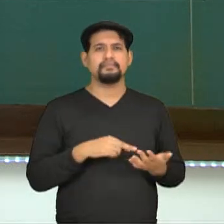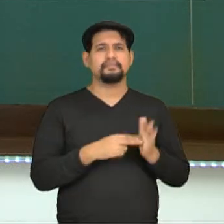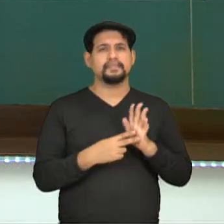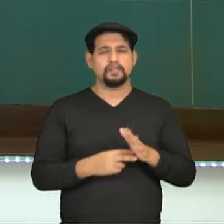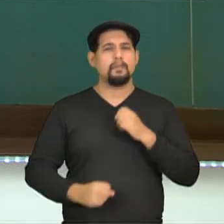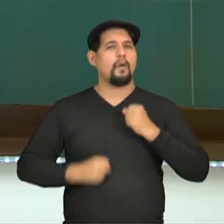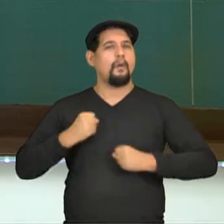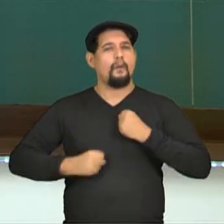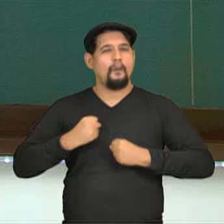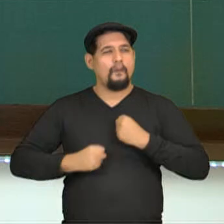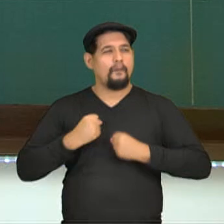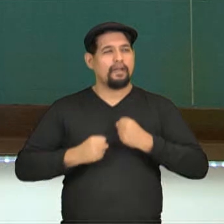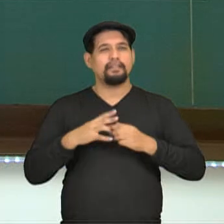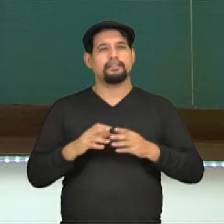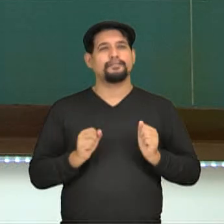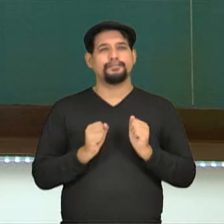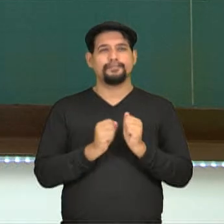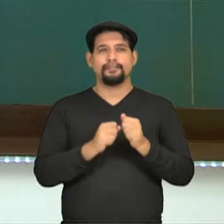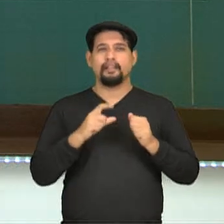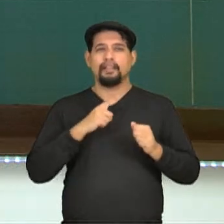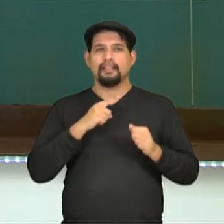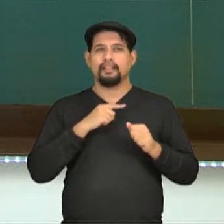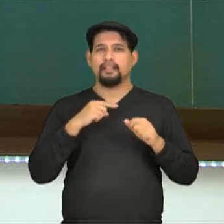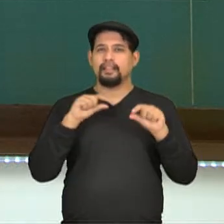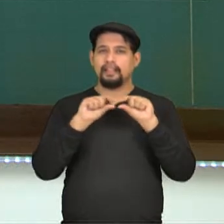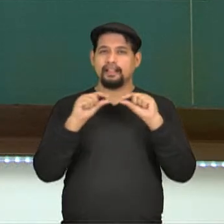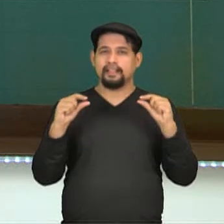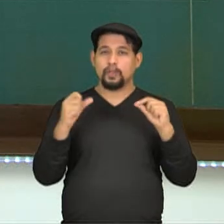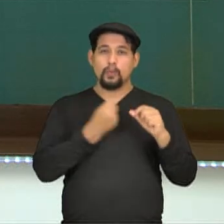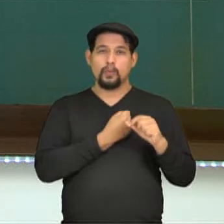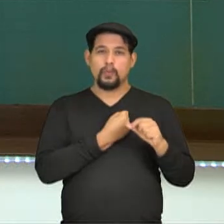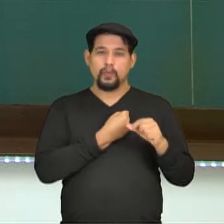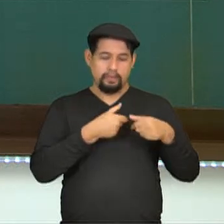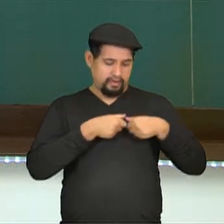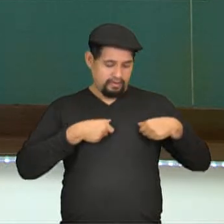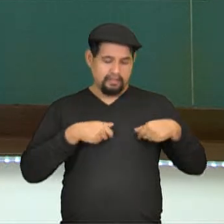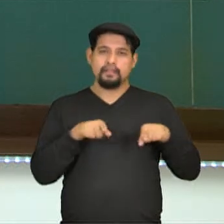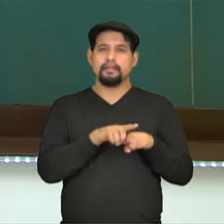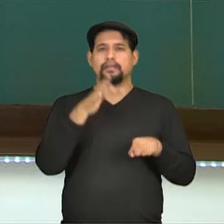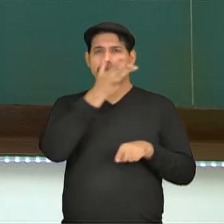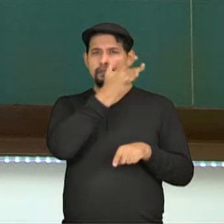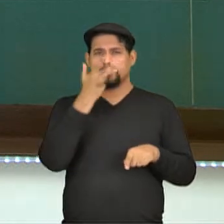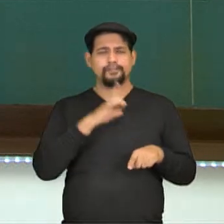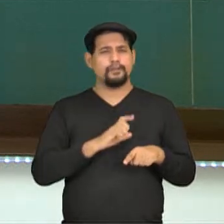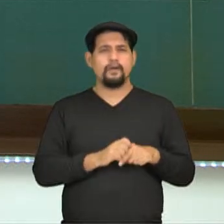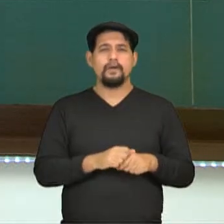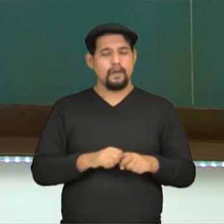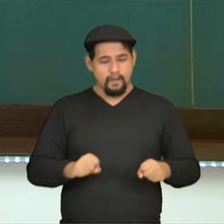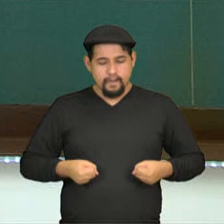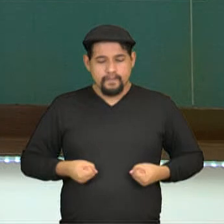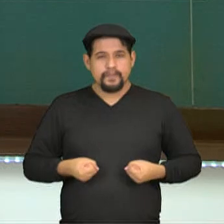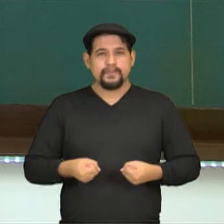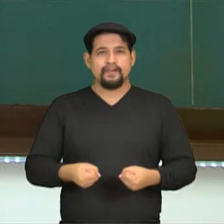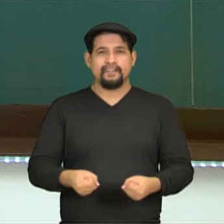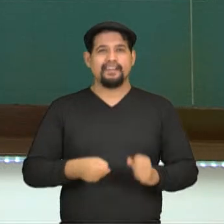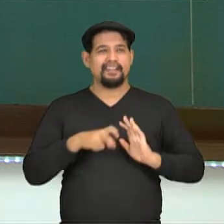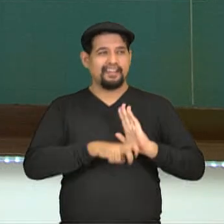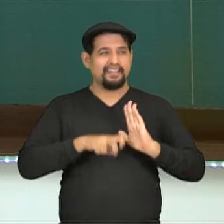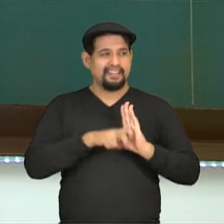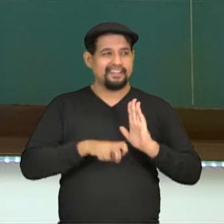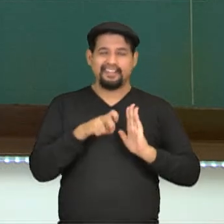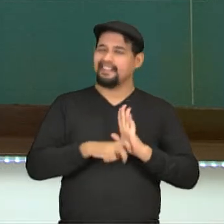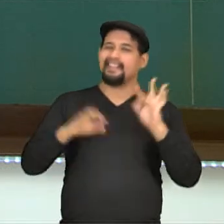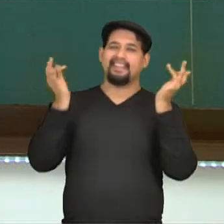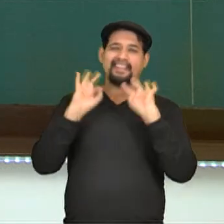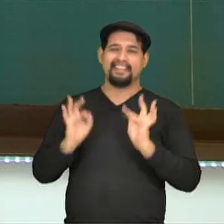corrida provavelmente, com o chip ali no tênis, o numeral aqui no peito, e uma pessoa empurrando lá um cadeirante e ele se divertindo